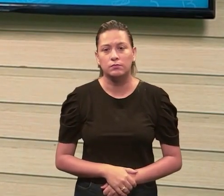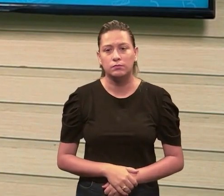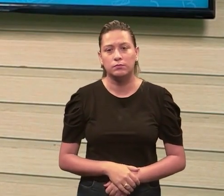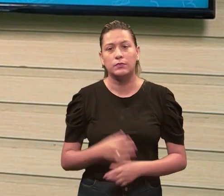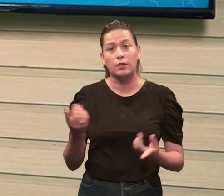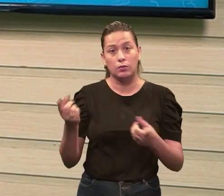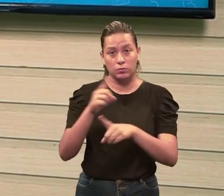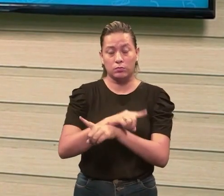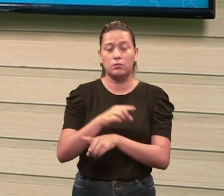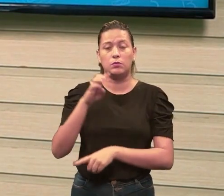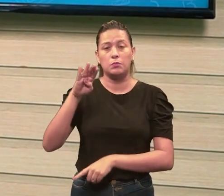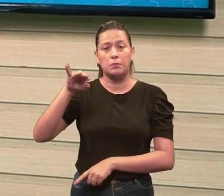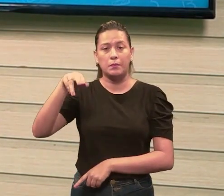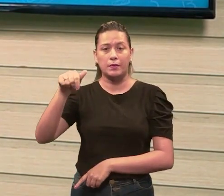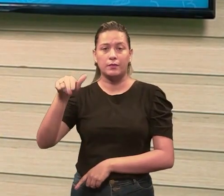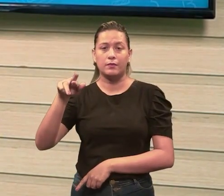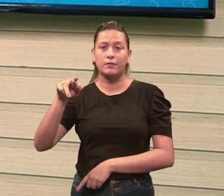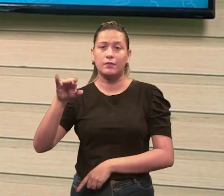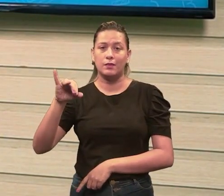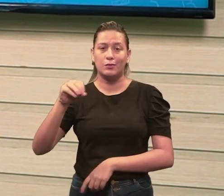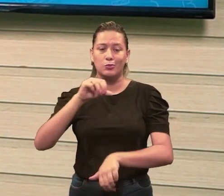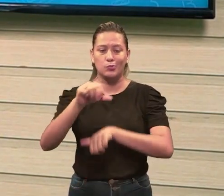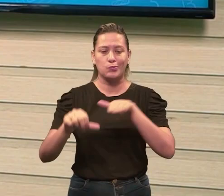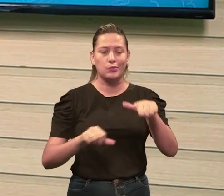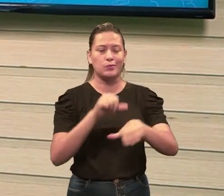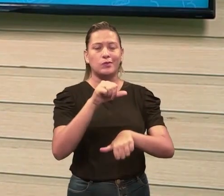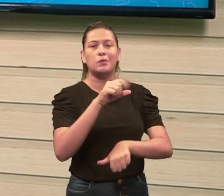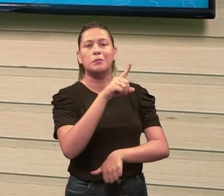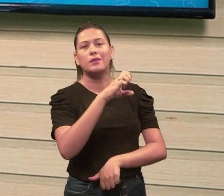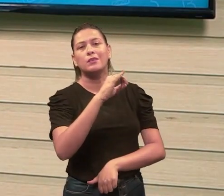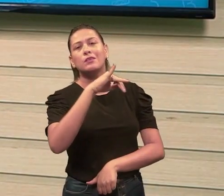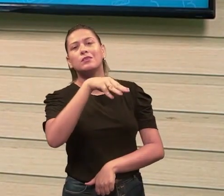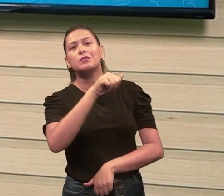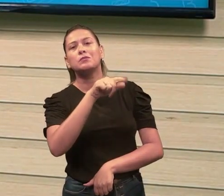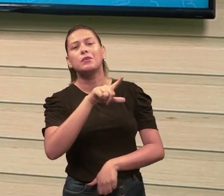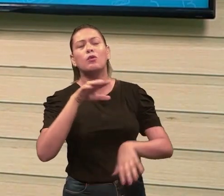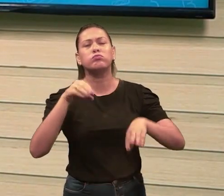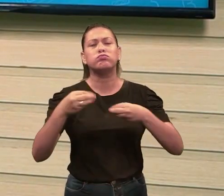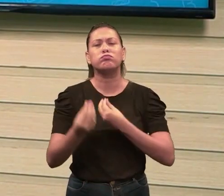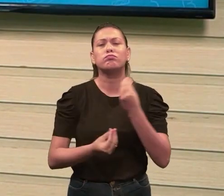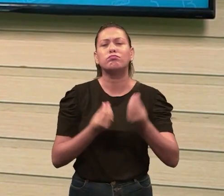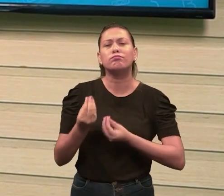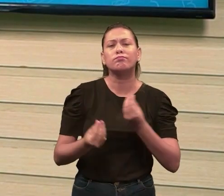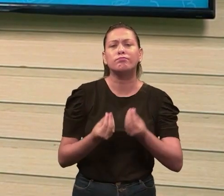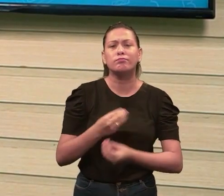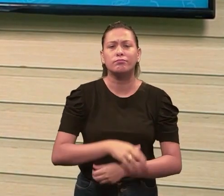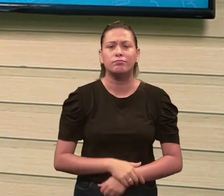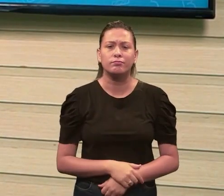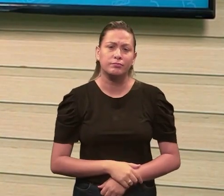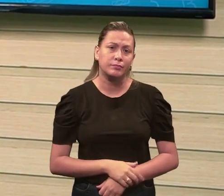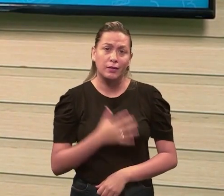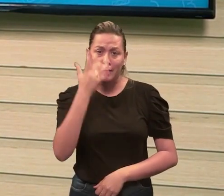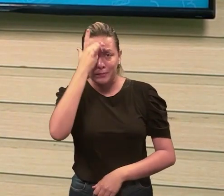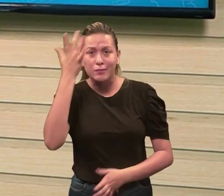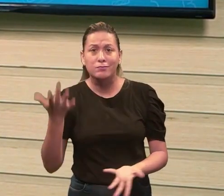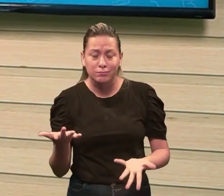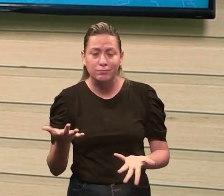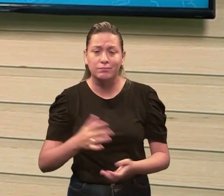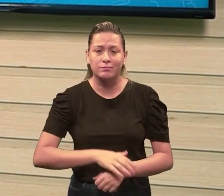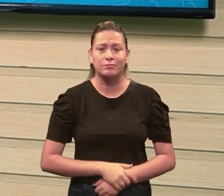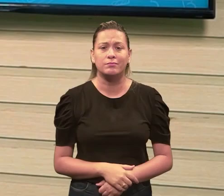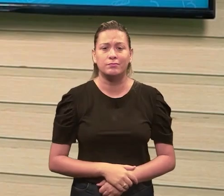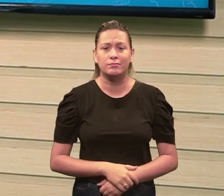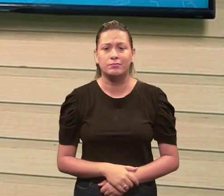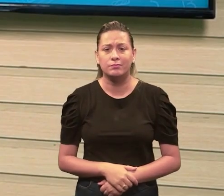era o contrário, tá? Era binário para decimal, beleza? Mas não tem problema. Então, como é que fica esse número aqui? Gente, agora é mais fácil